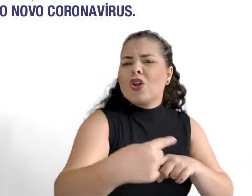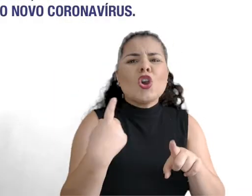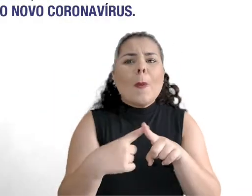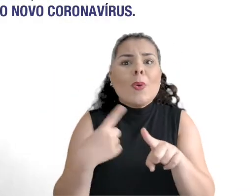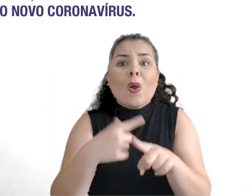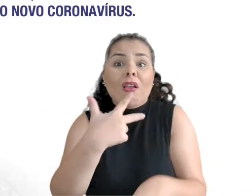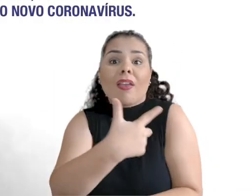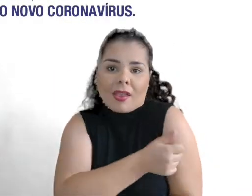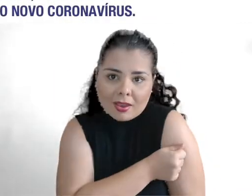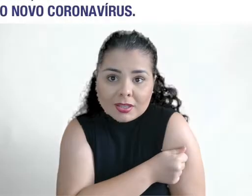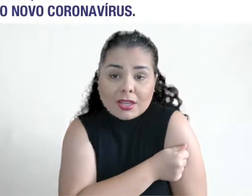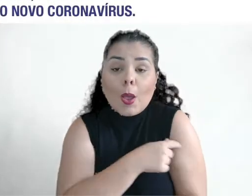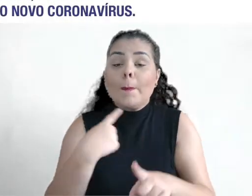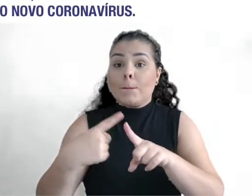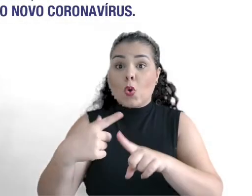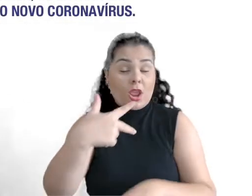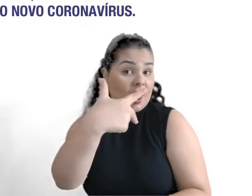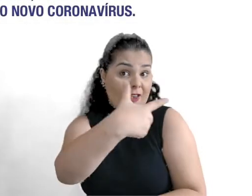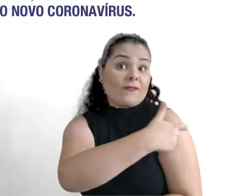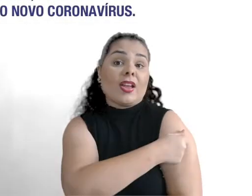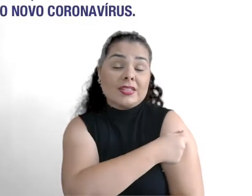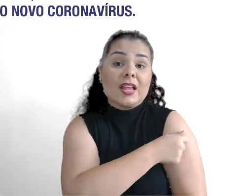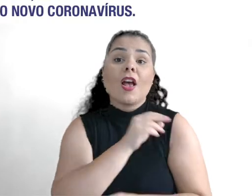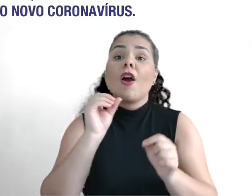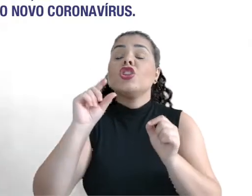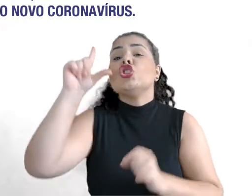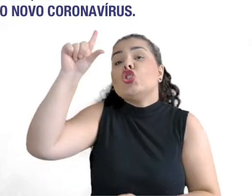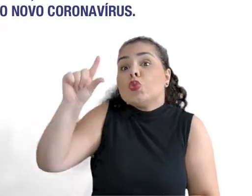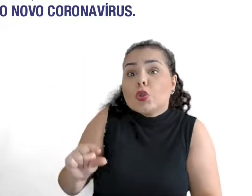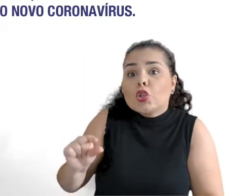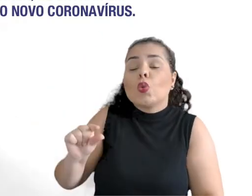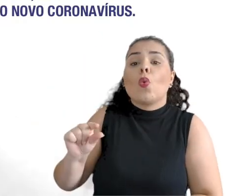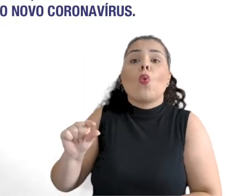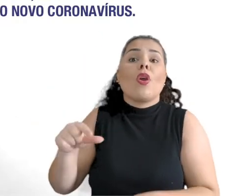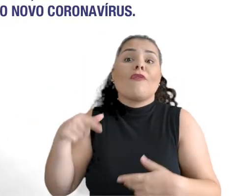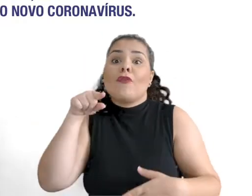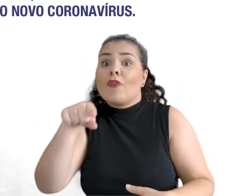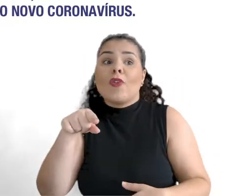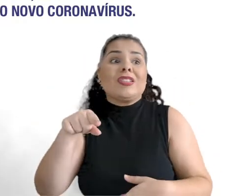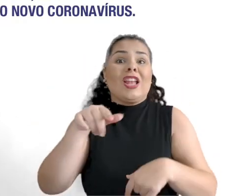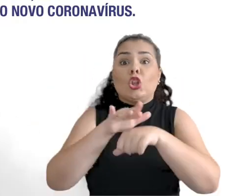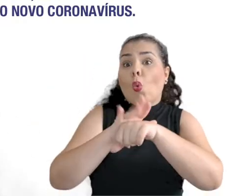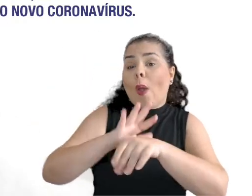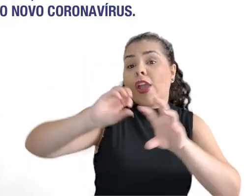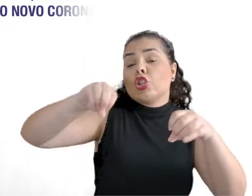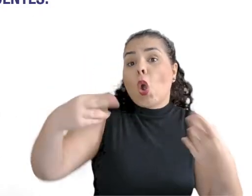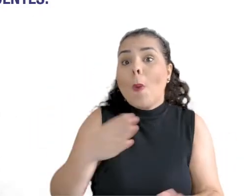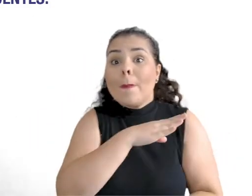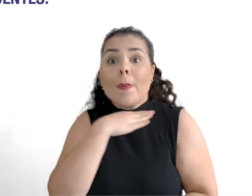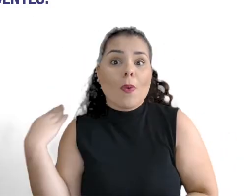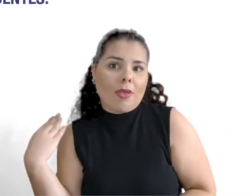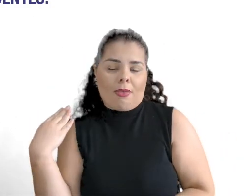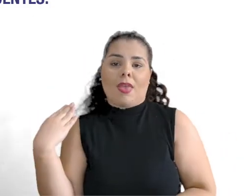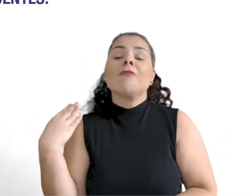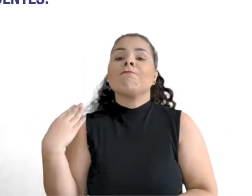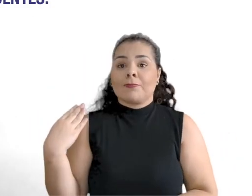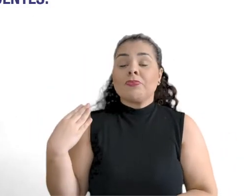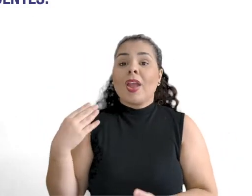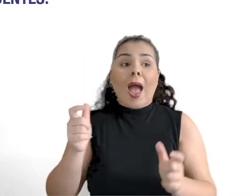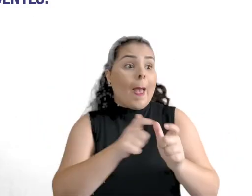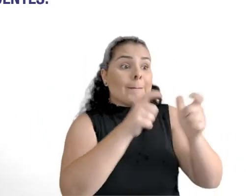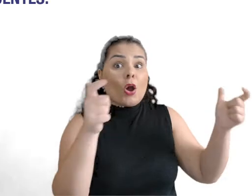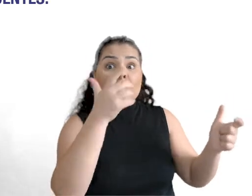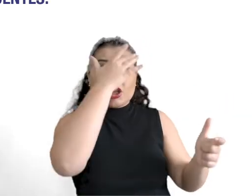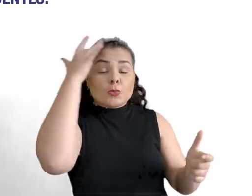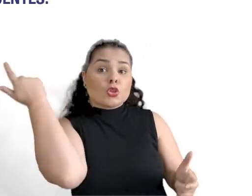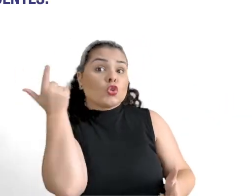contra a COVID-19? A vacina contra a COVID-19 diminui a chance de você ficar doente ou morrer se entrar em contato com o novo coronavírus. Quando a maioria das pessoas